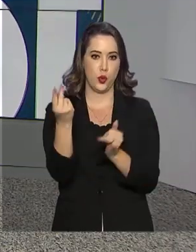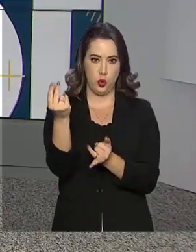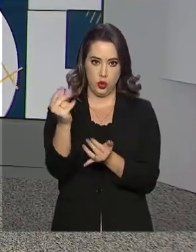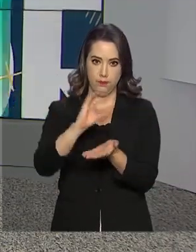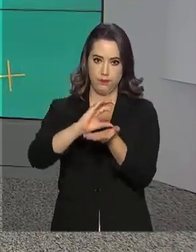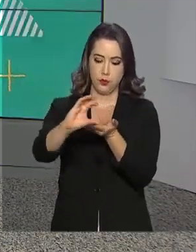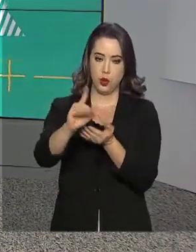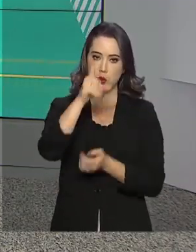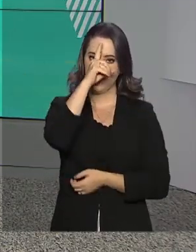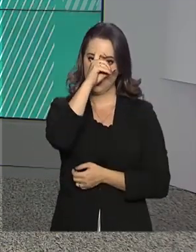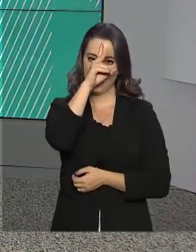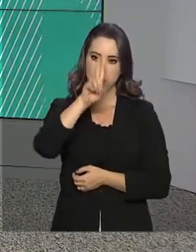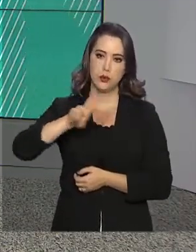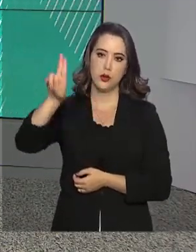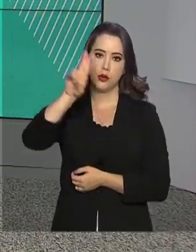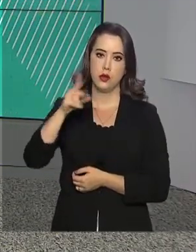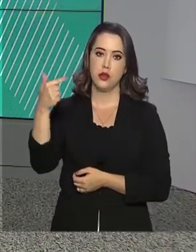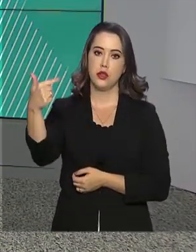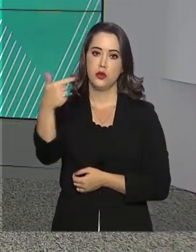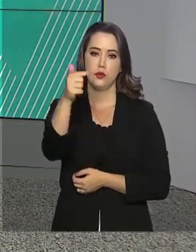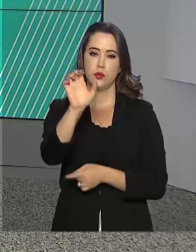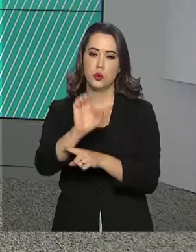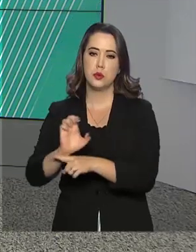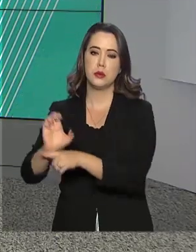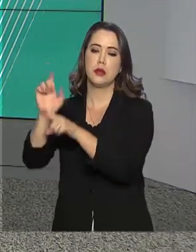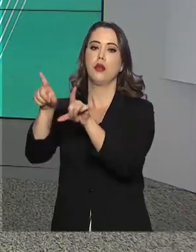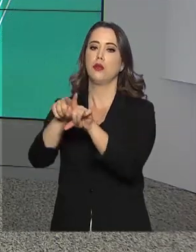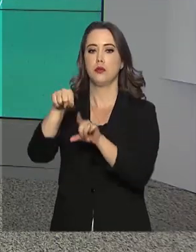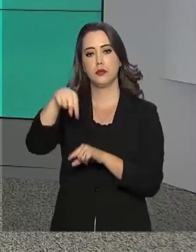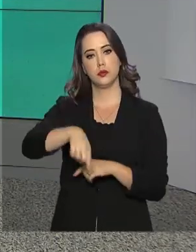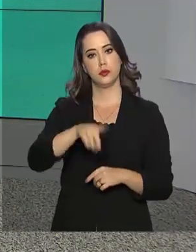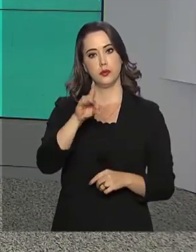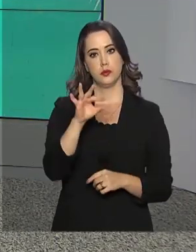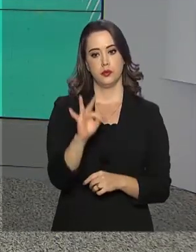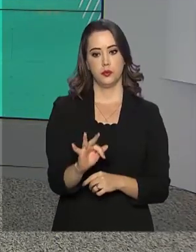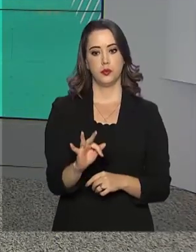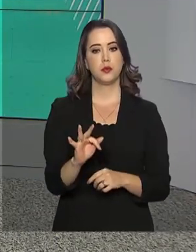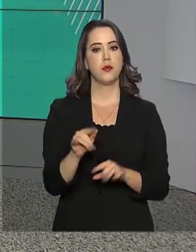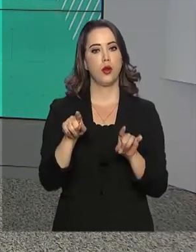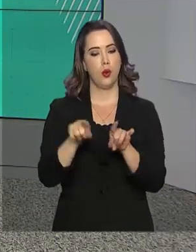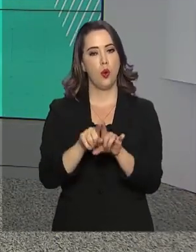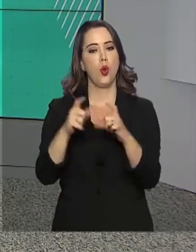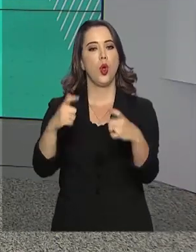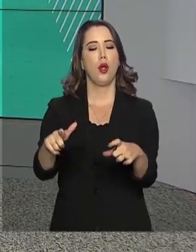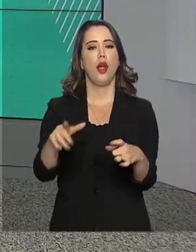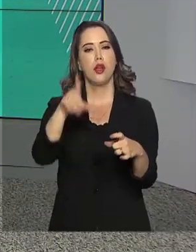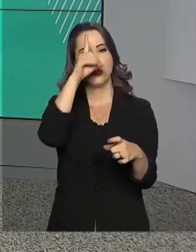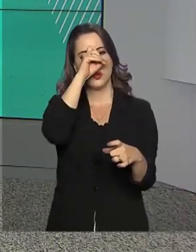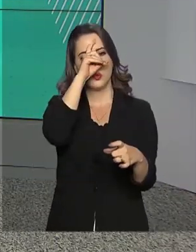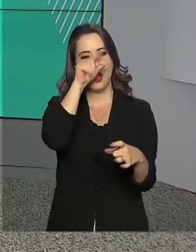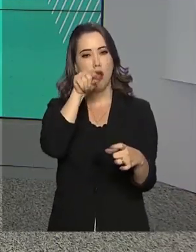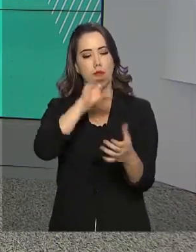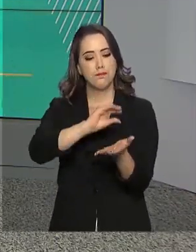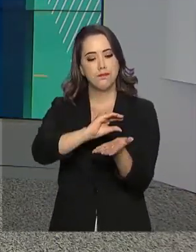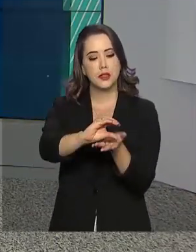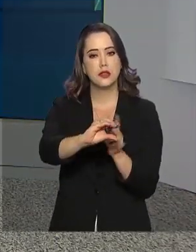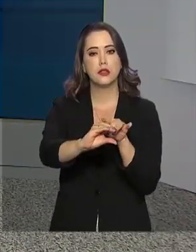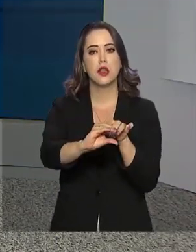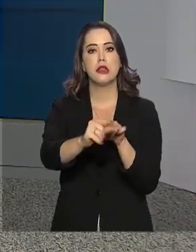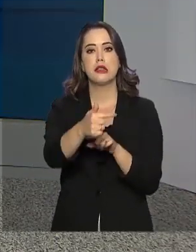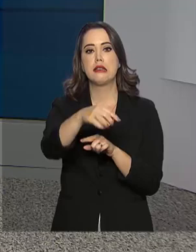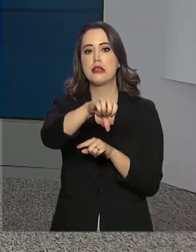investimentos nos hospitais universitários de 22 estados e do Distrito Federal. As unidades vão receber R 79